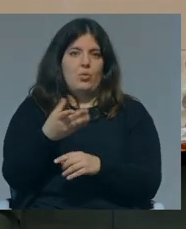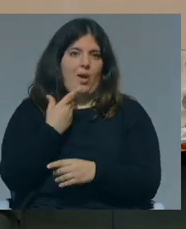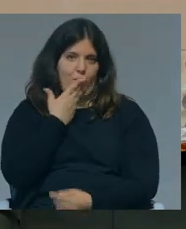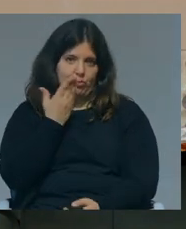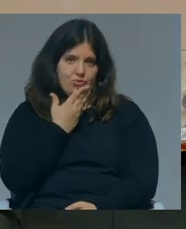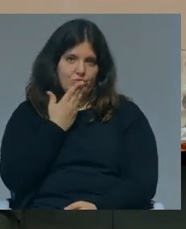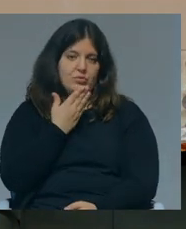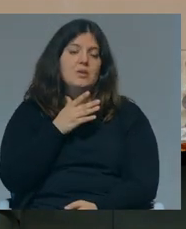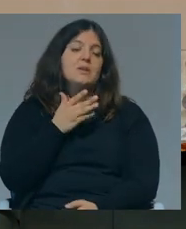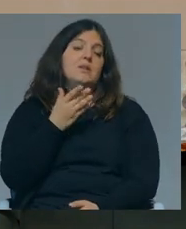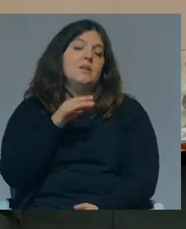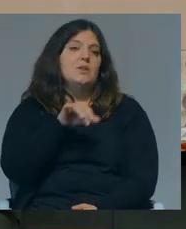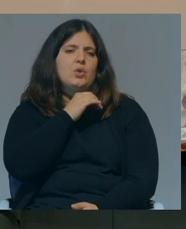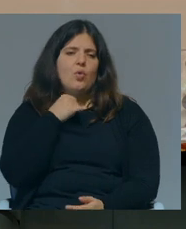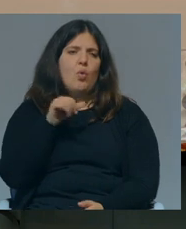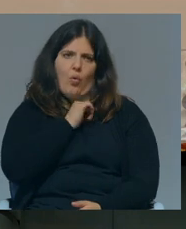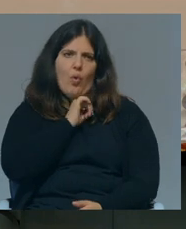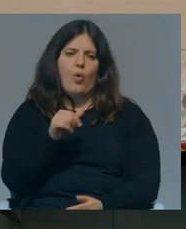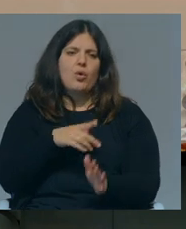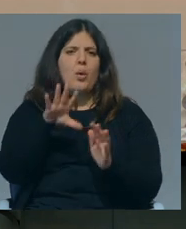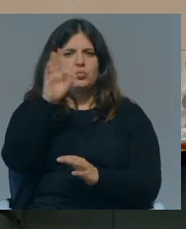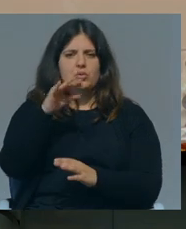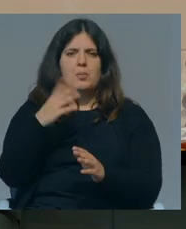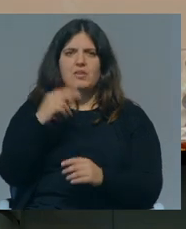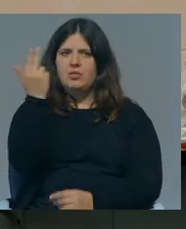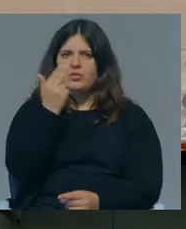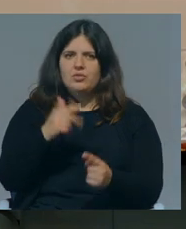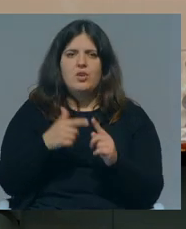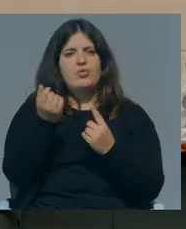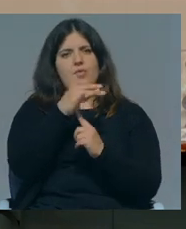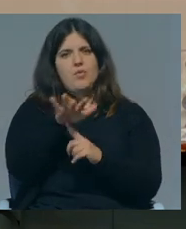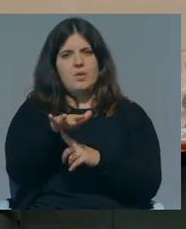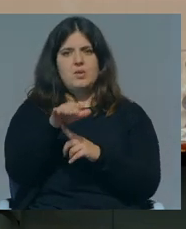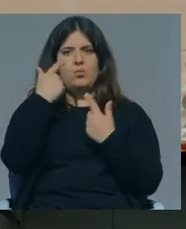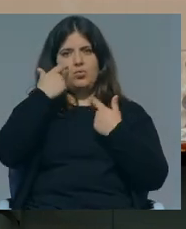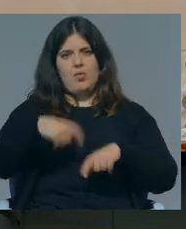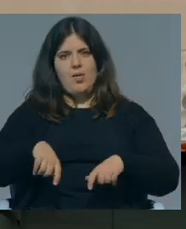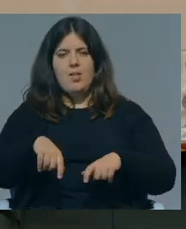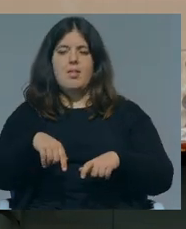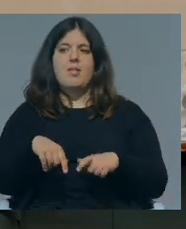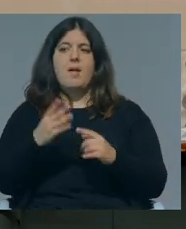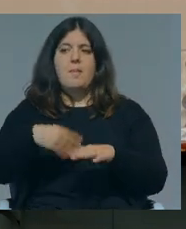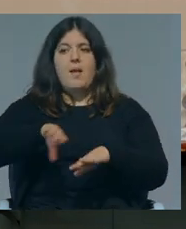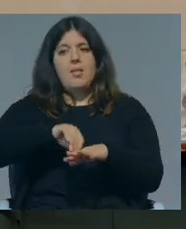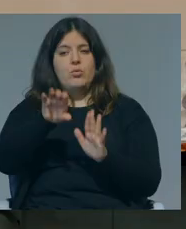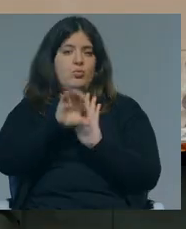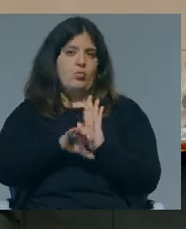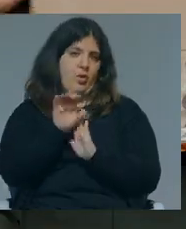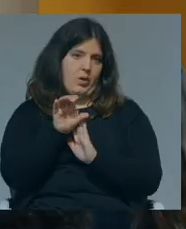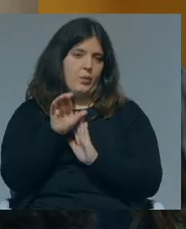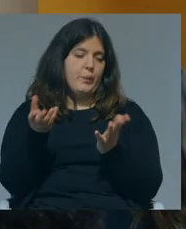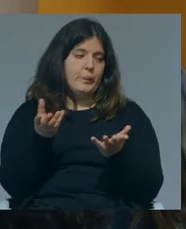e concordo que se deve introduzir mais opções artísticas e de formação pessoal para além do currículo.